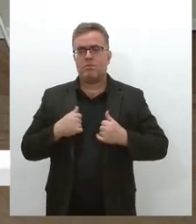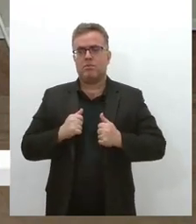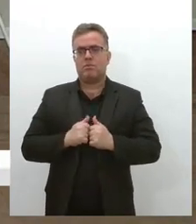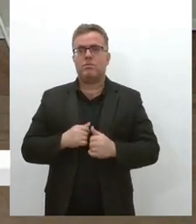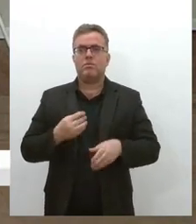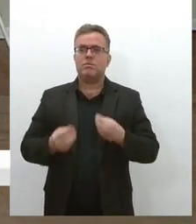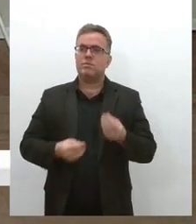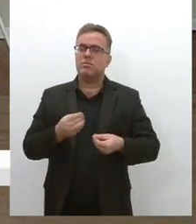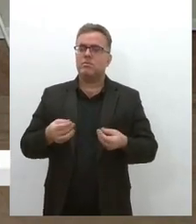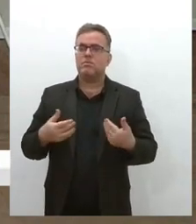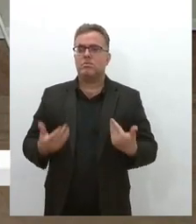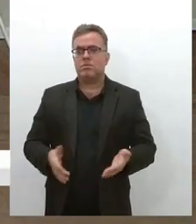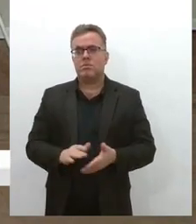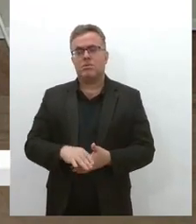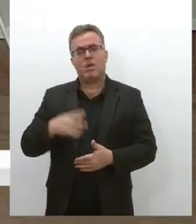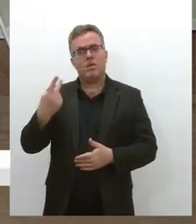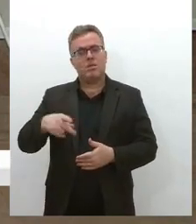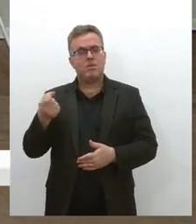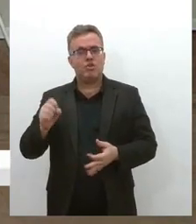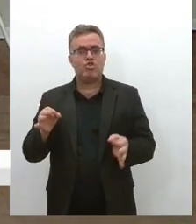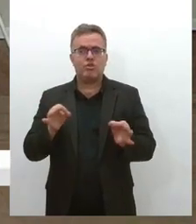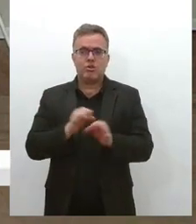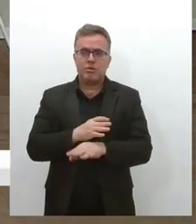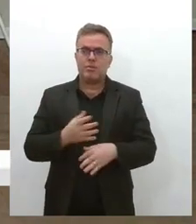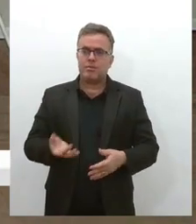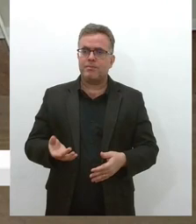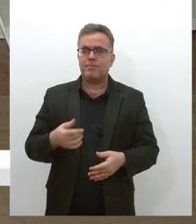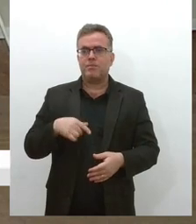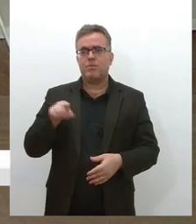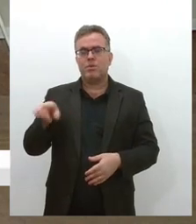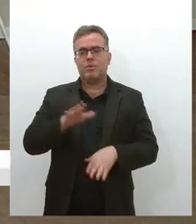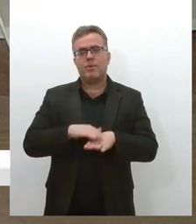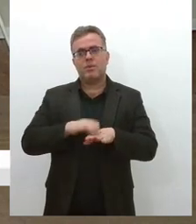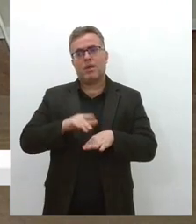Sergipe, enfim, o que você preferir pontuar?